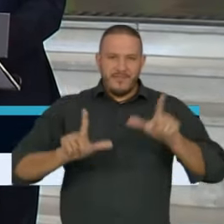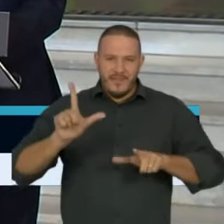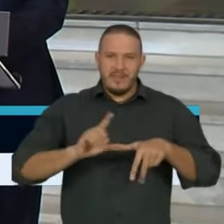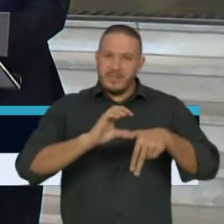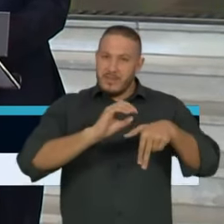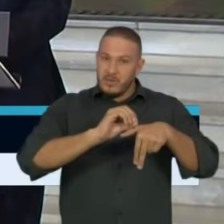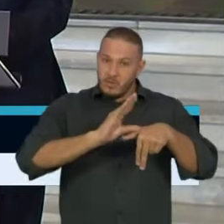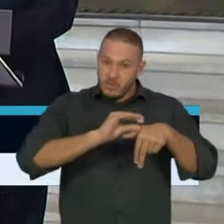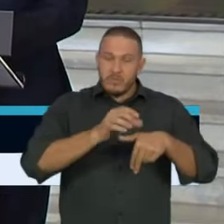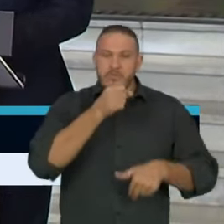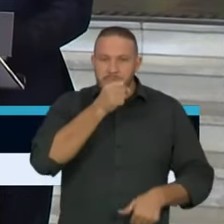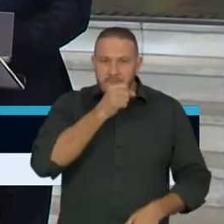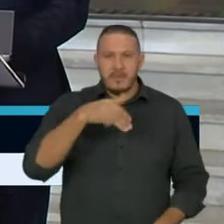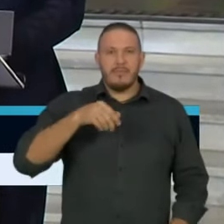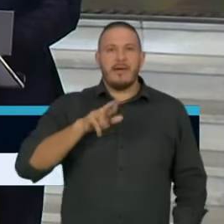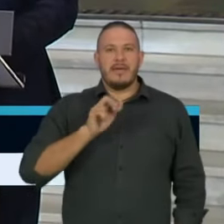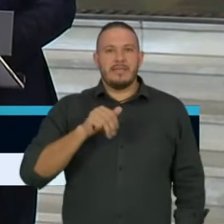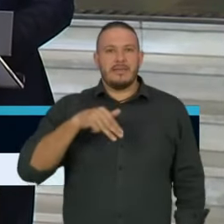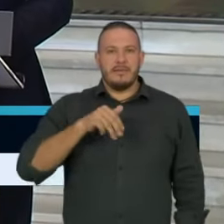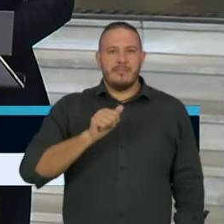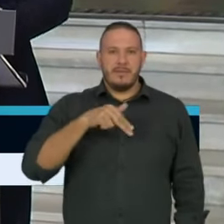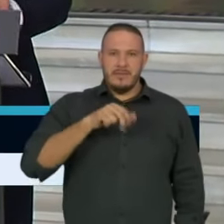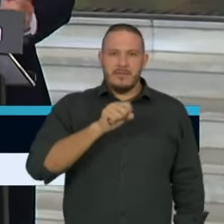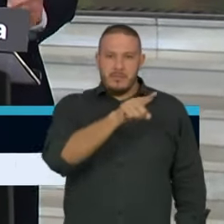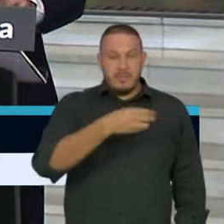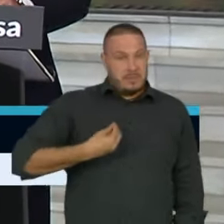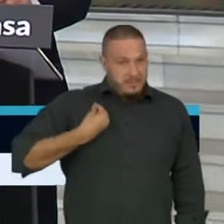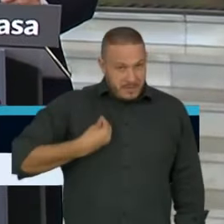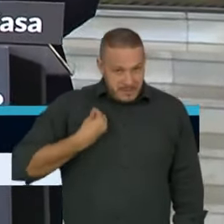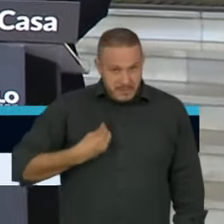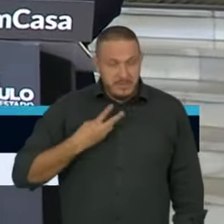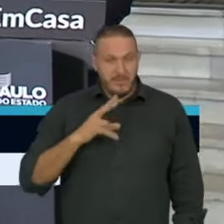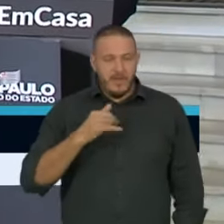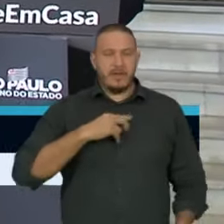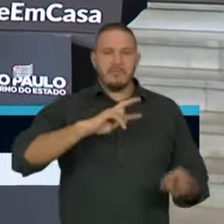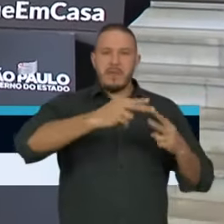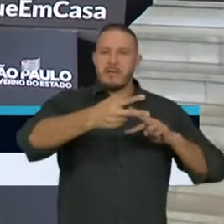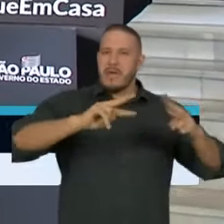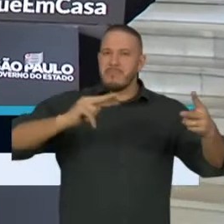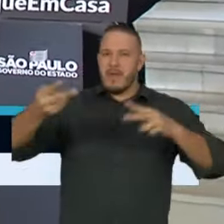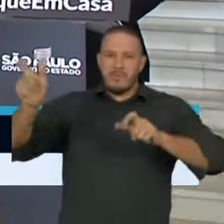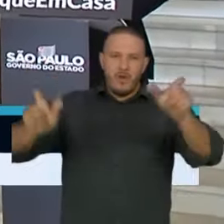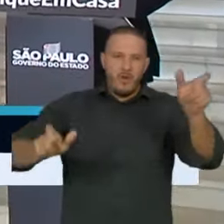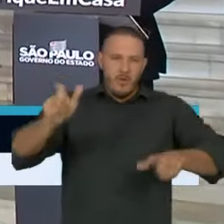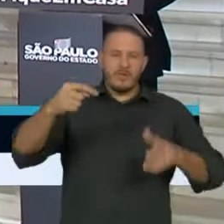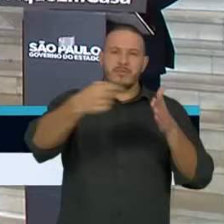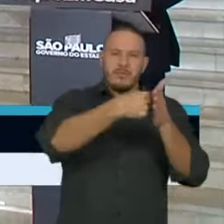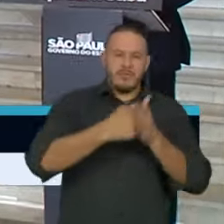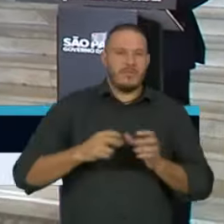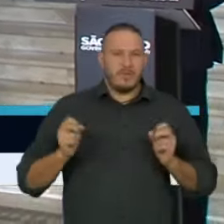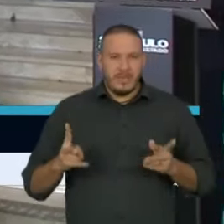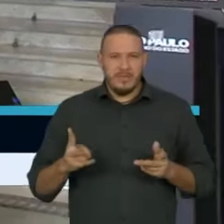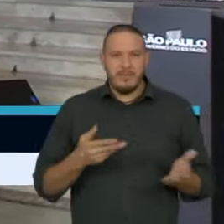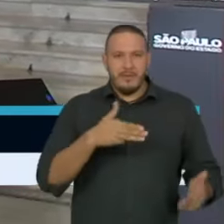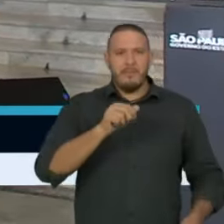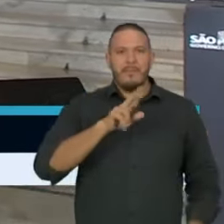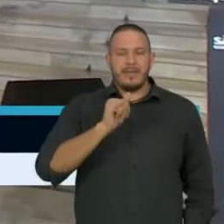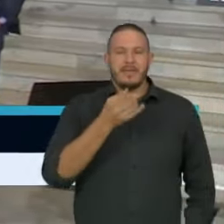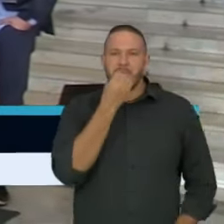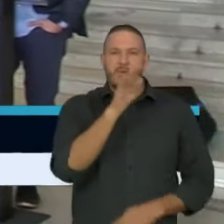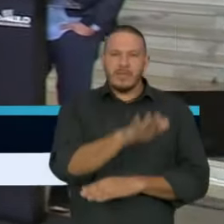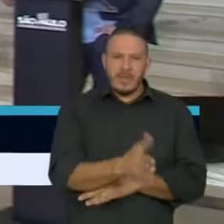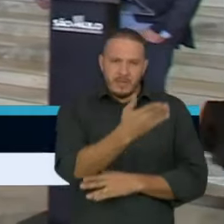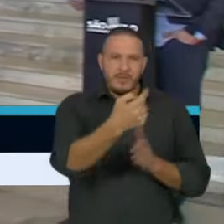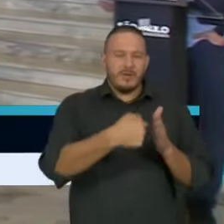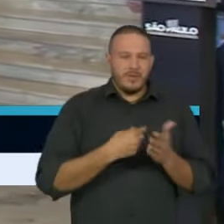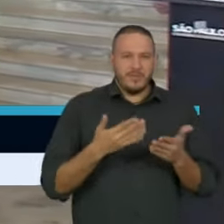com a jornalista Maria Manso, que está aqui presencialmente, e vamos intercalando com perguntas online. Maria, boa tarde.